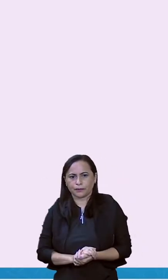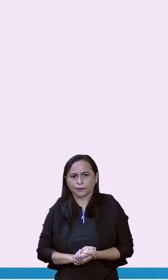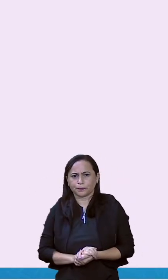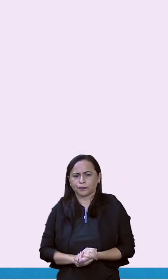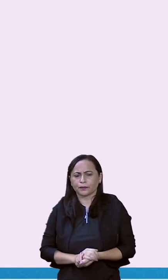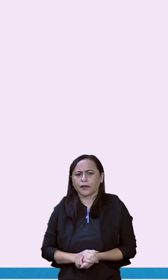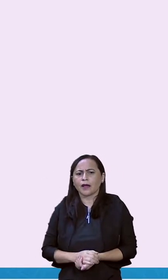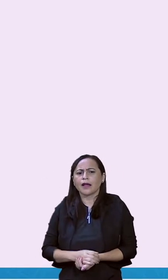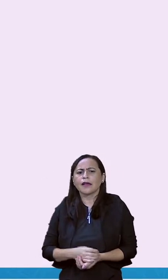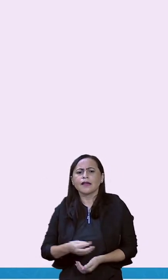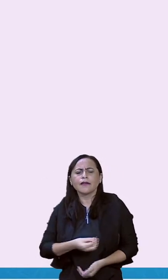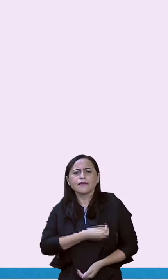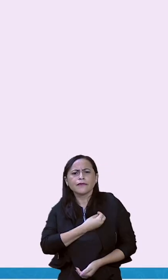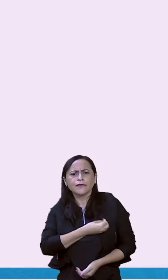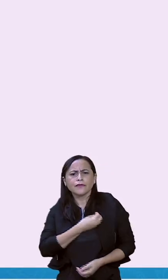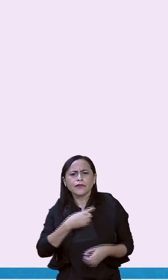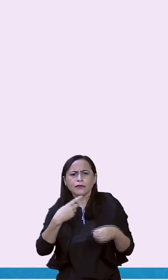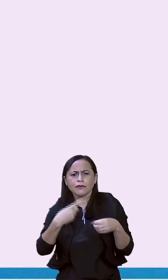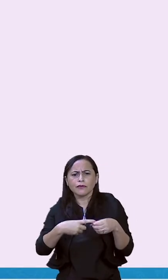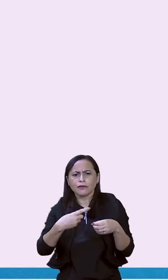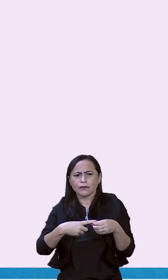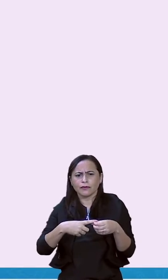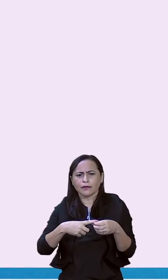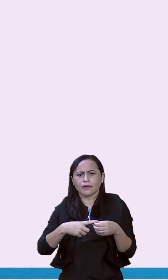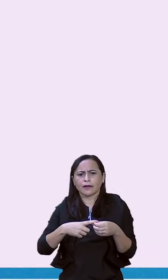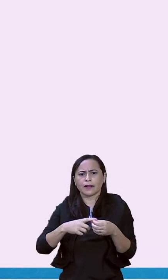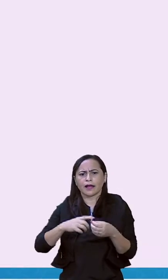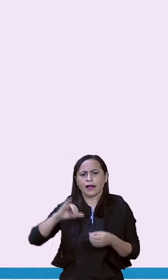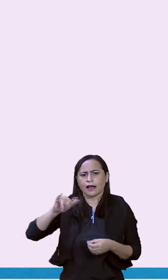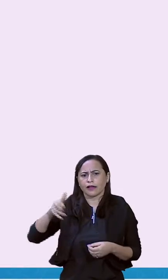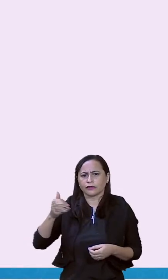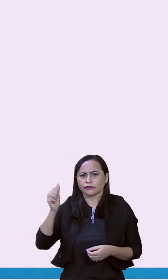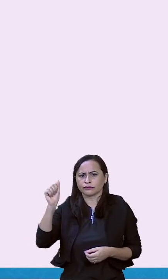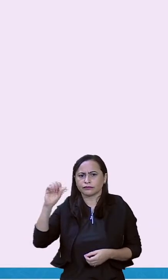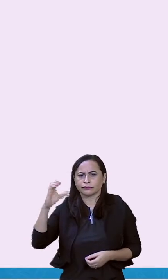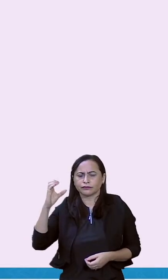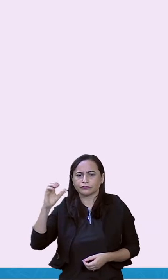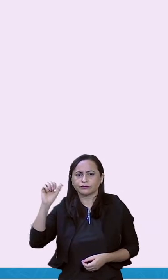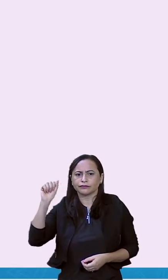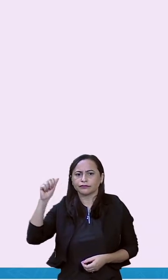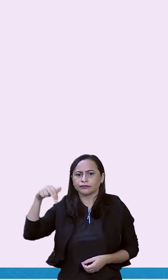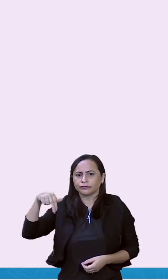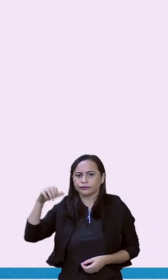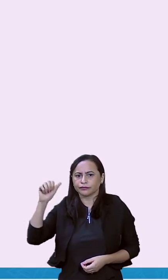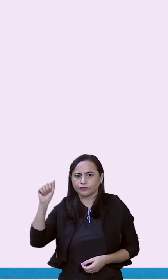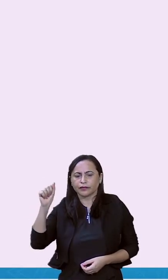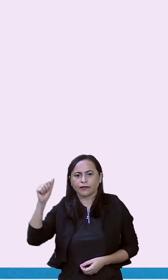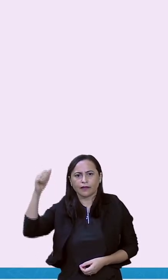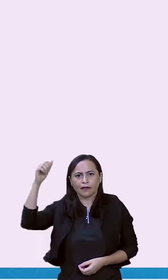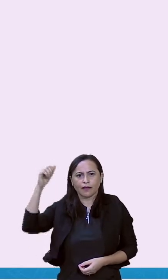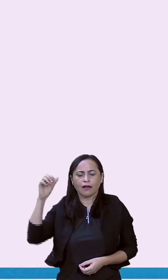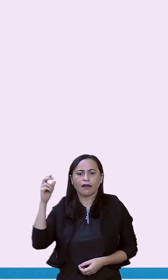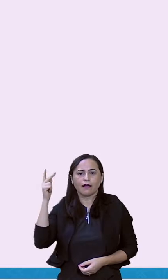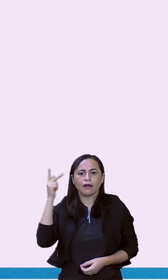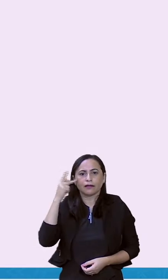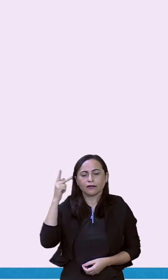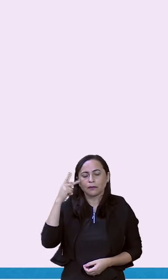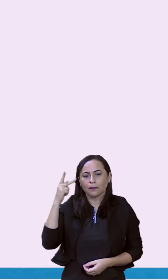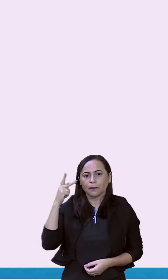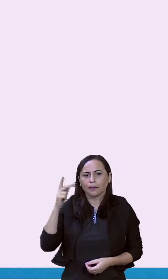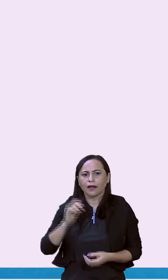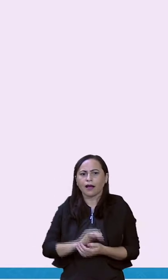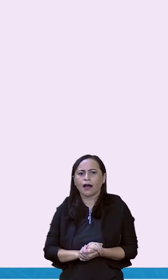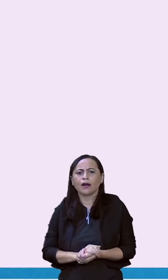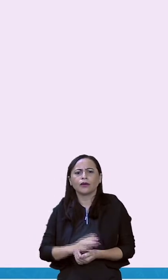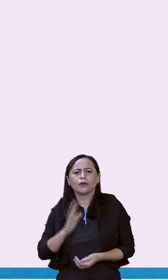na cidade de São Paulo, certamente poderá ver o funcionário público Jerônimo Márcio Coraci, 46